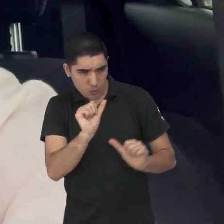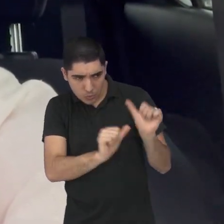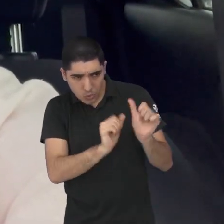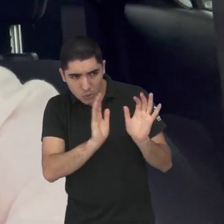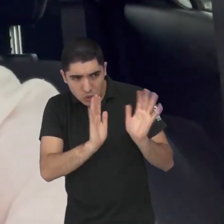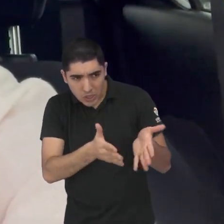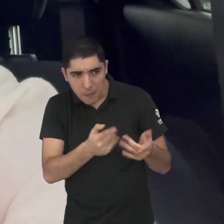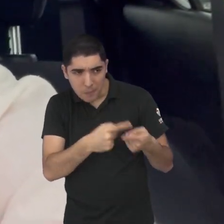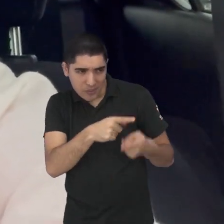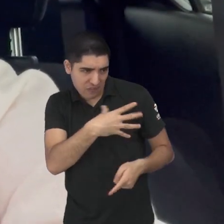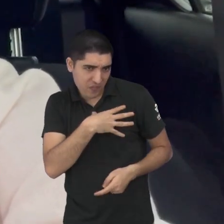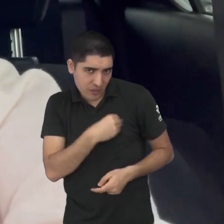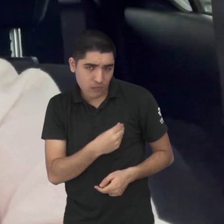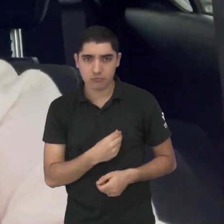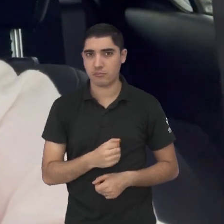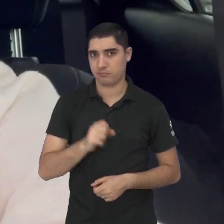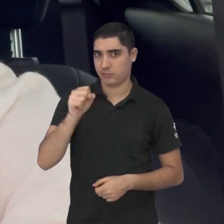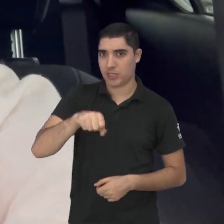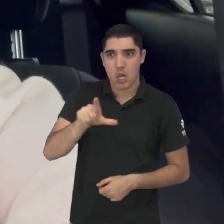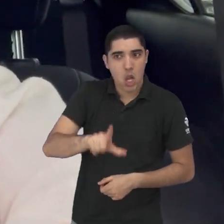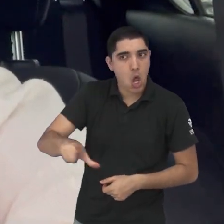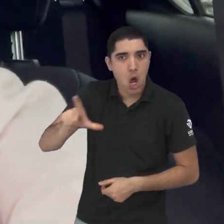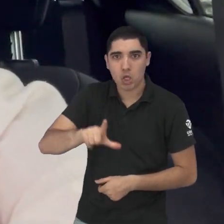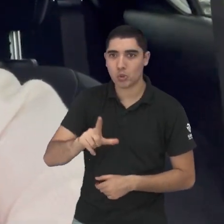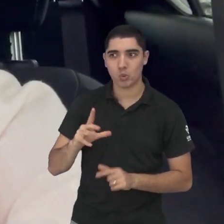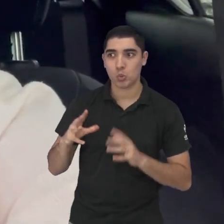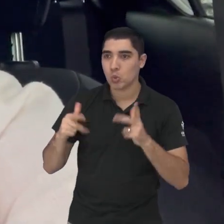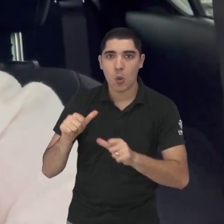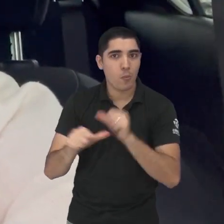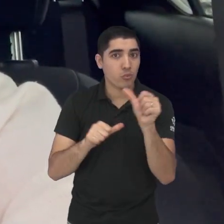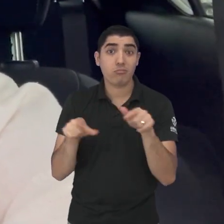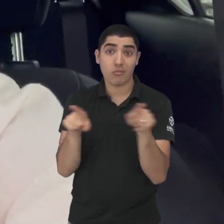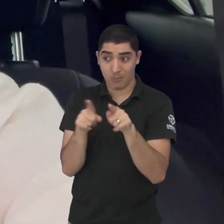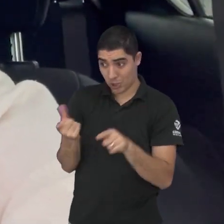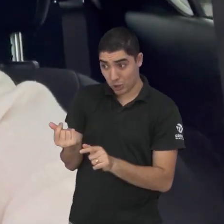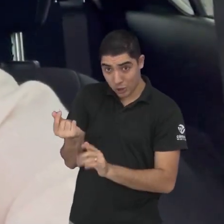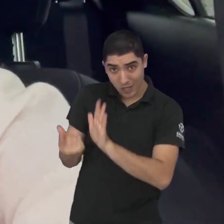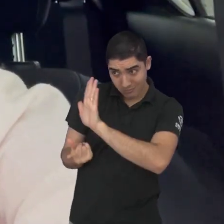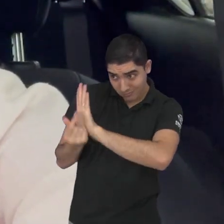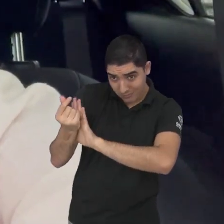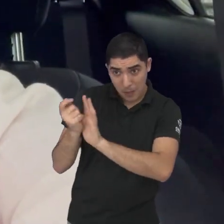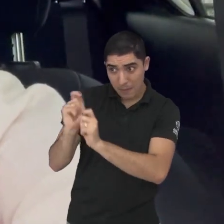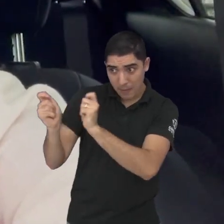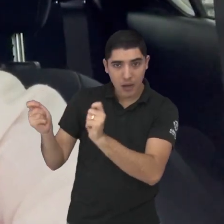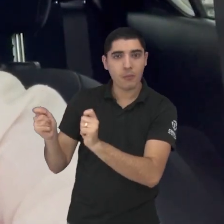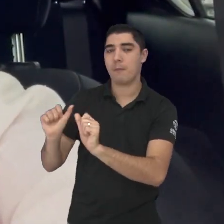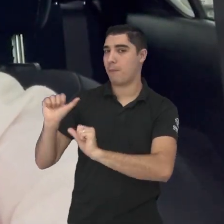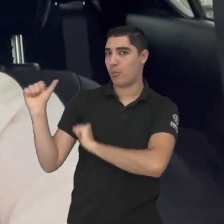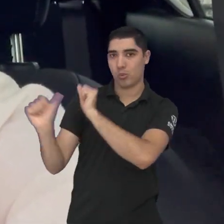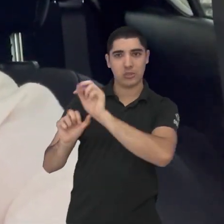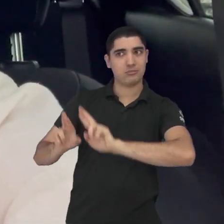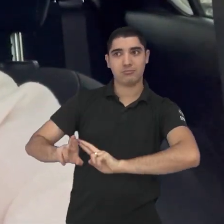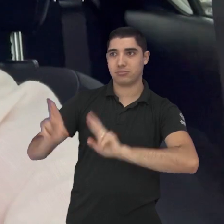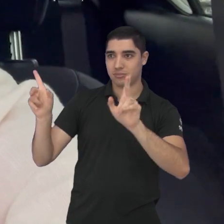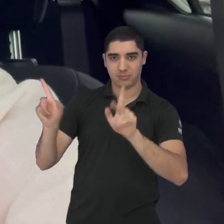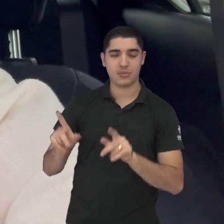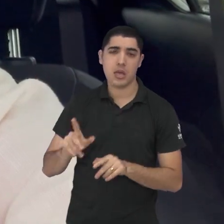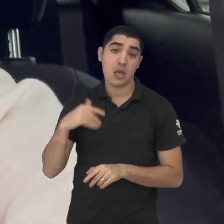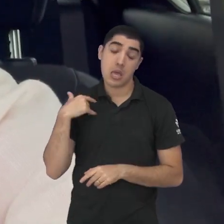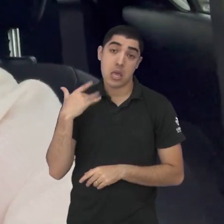de um filho e com certeza muda tudo a parte financeira não seria diferente eu não sei com relação